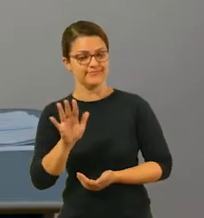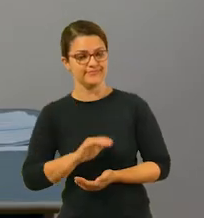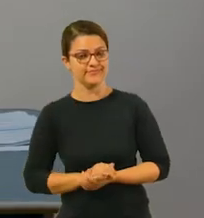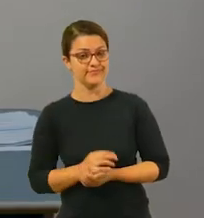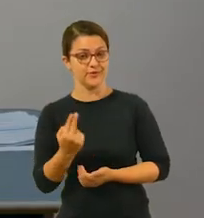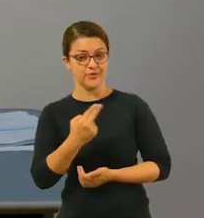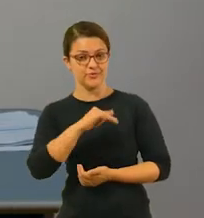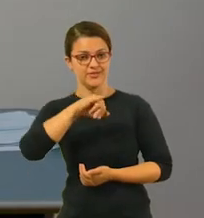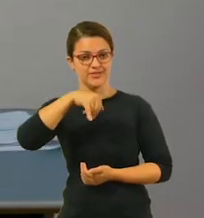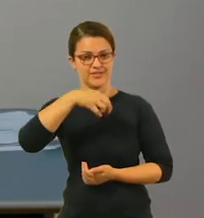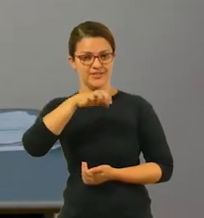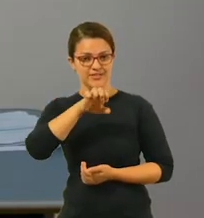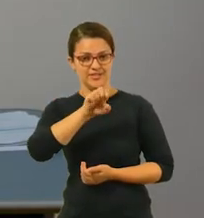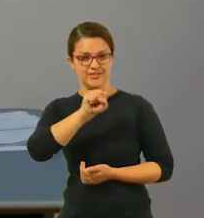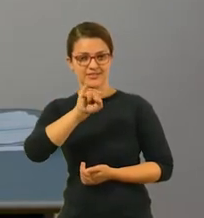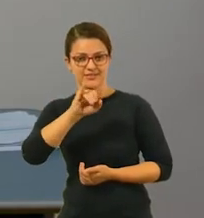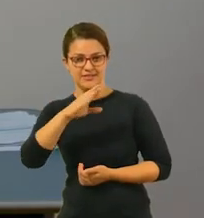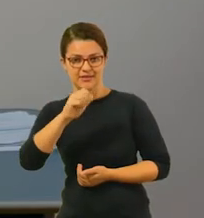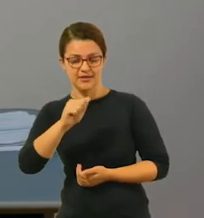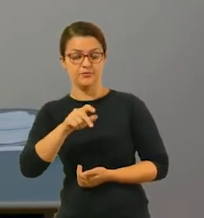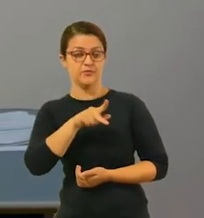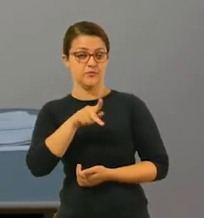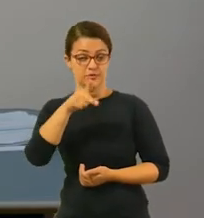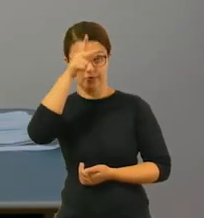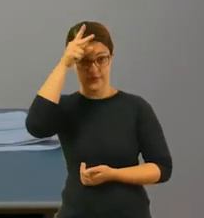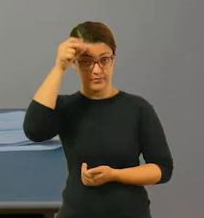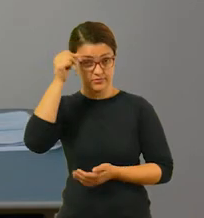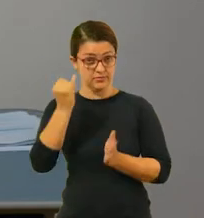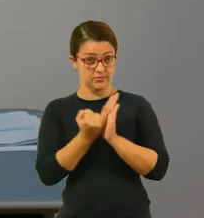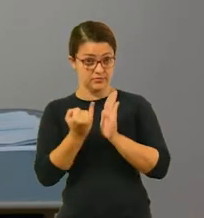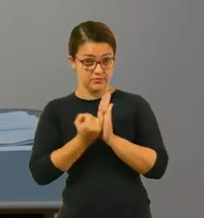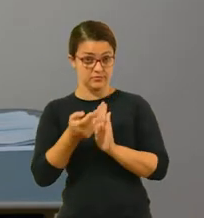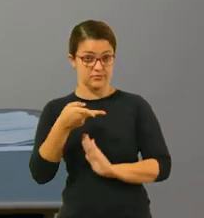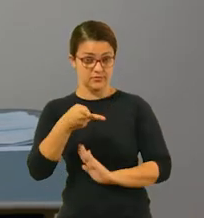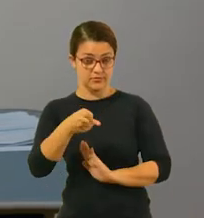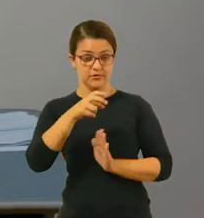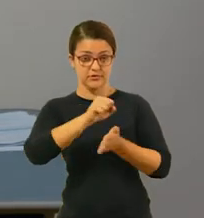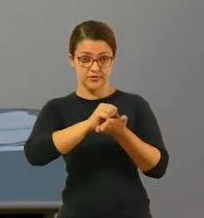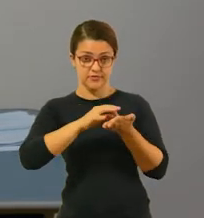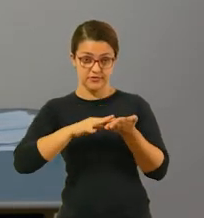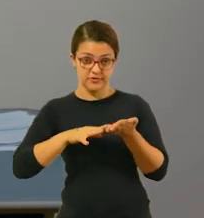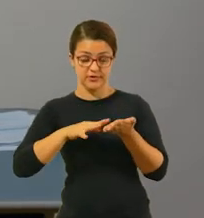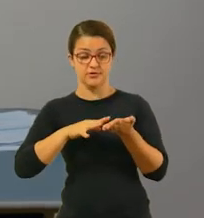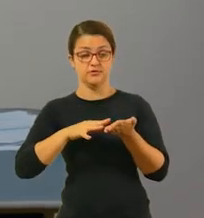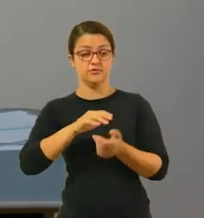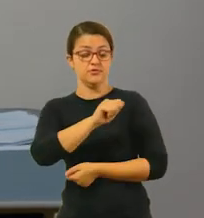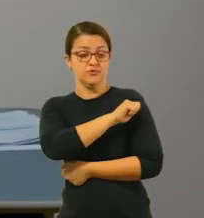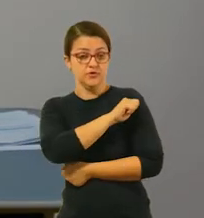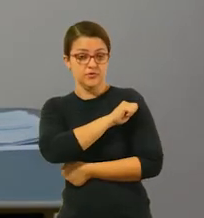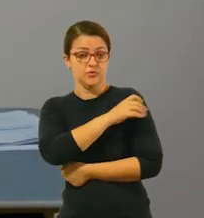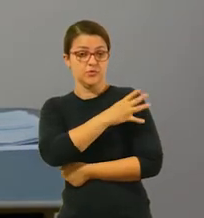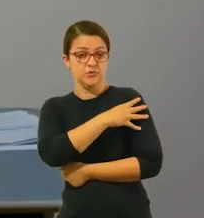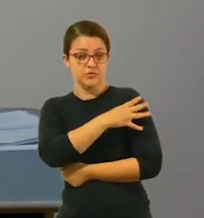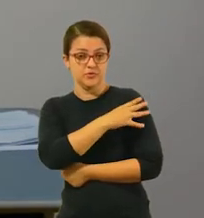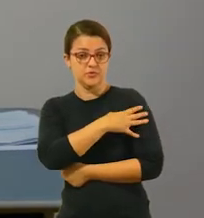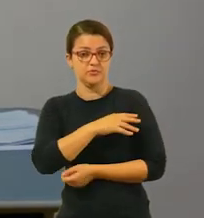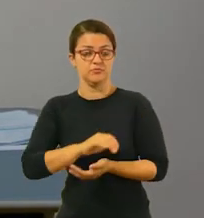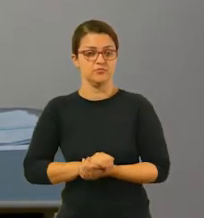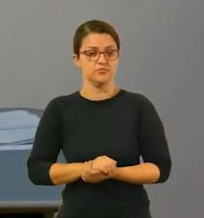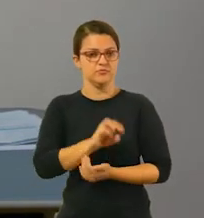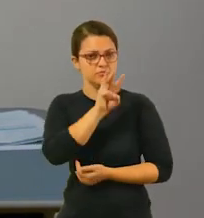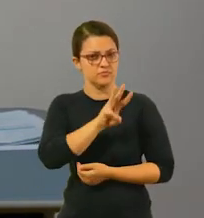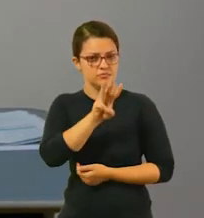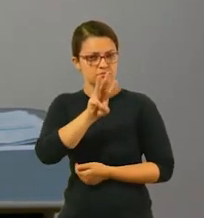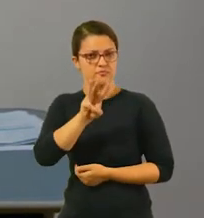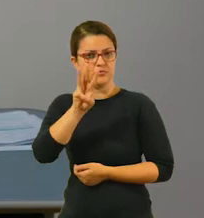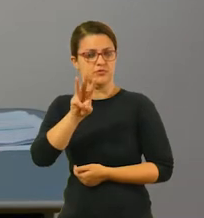Olá, sou a Jéssica, professora da Rede Municipal de Itapevi. Hoje eu vim dar continuidade às atividades dos alunos do quarto ano no link